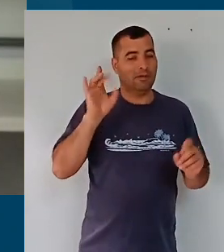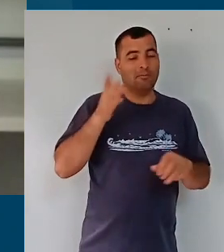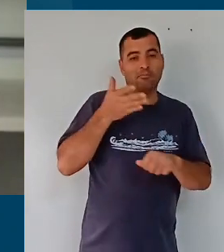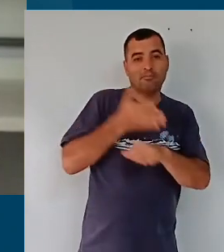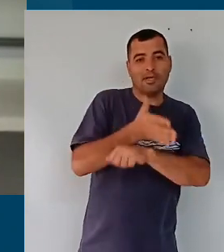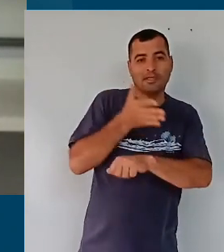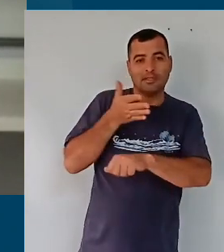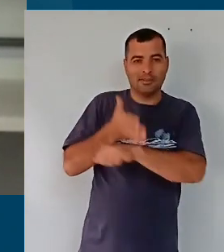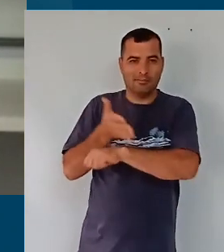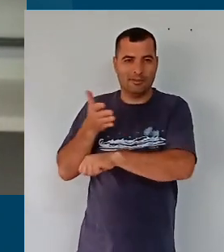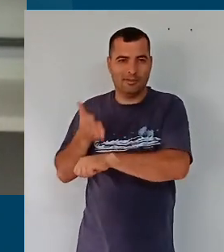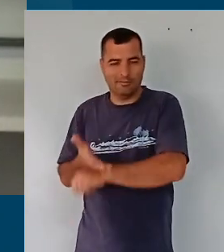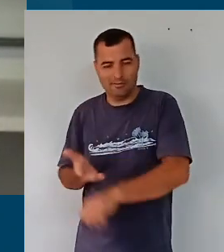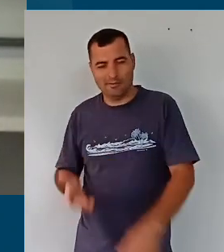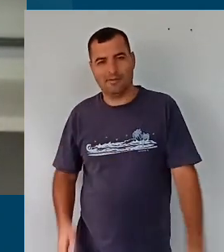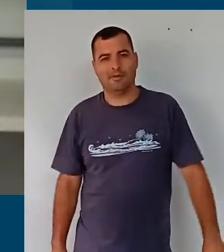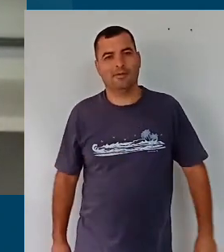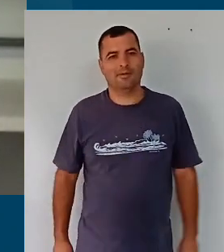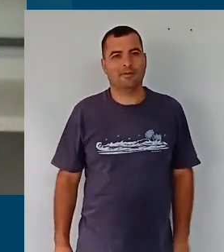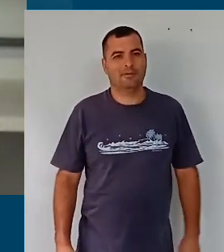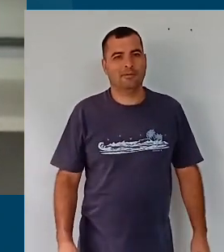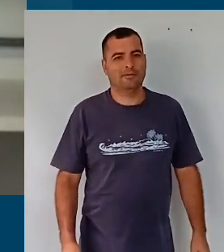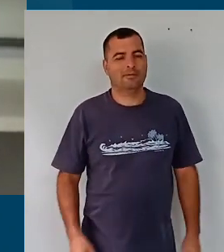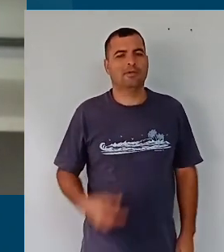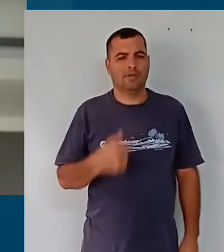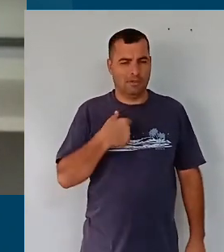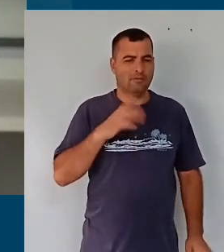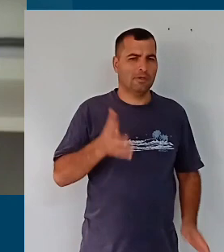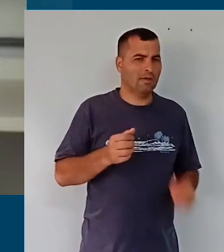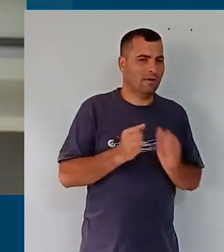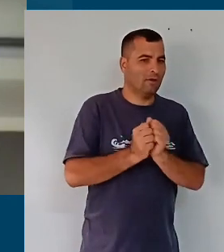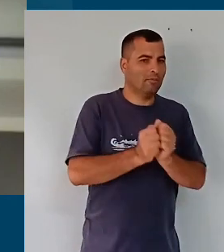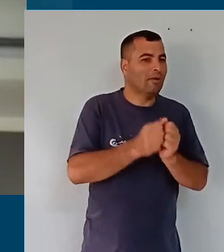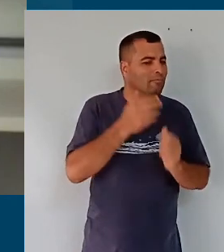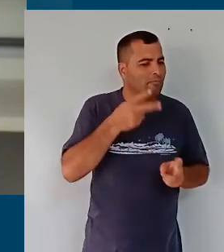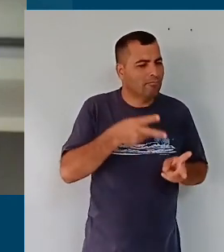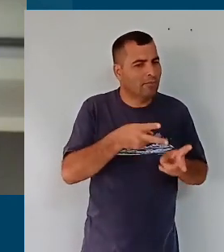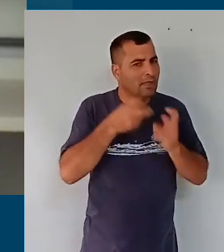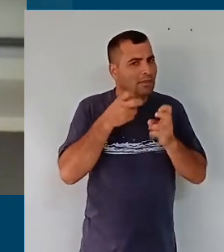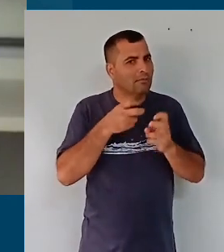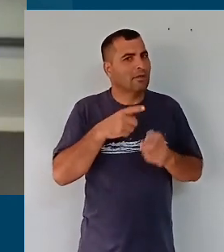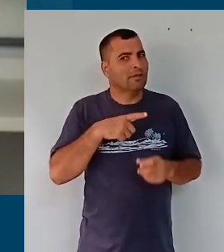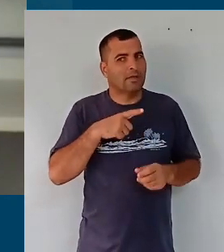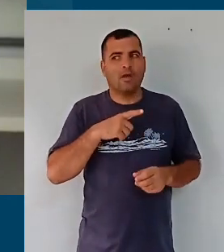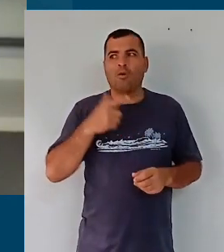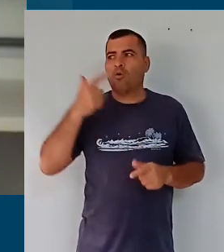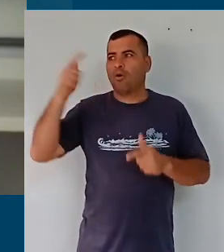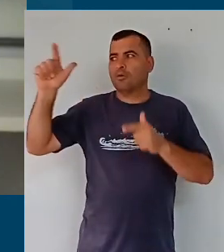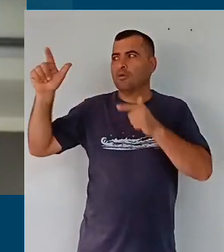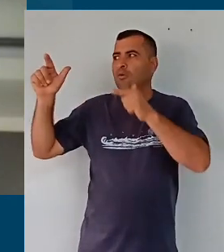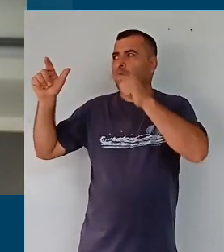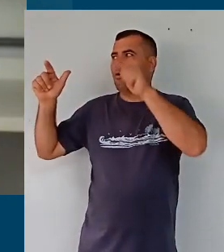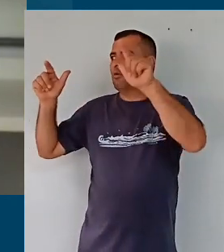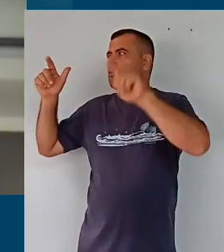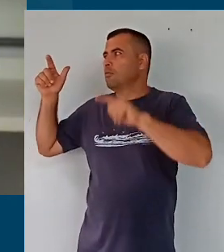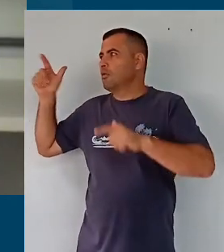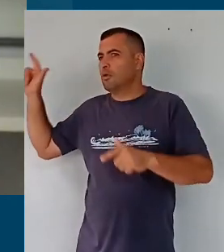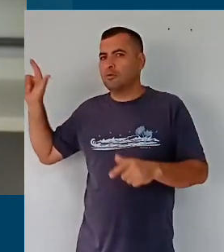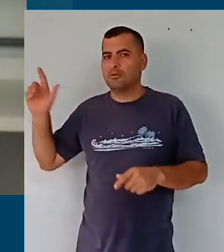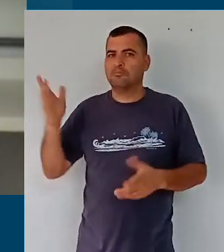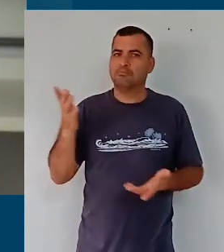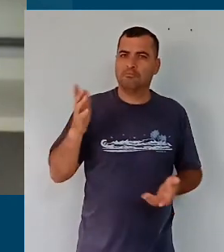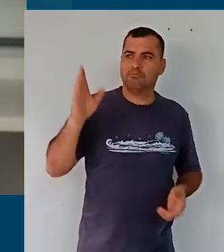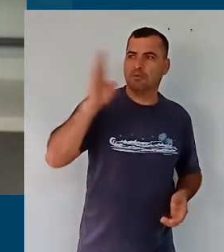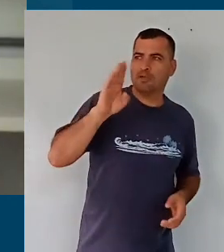participativa, quer dizer, eu tenho acompanhado, muito de perto, muitos movimentos no